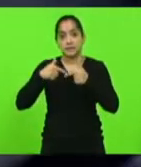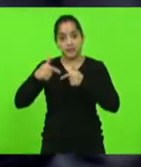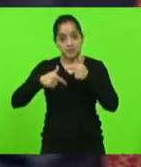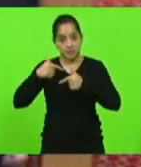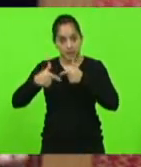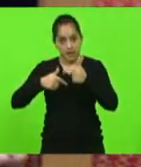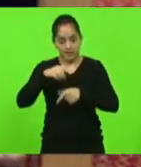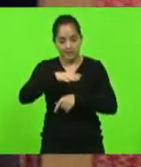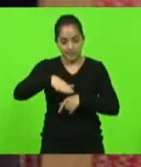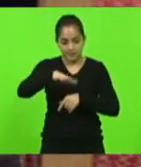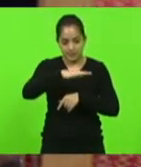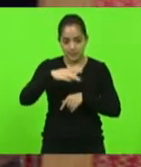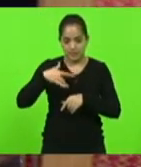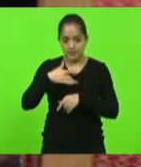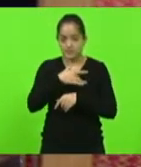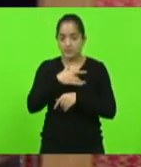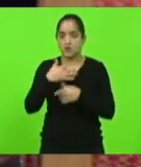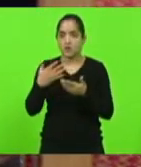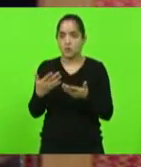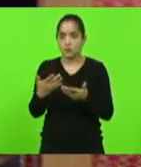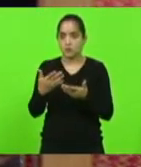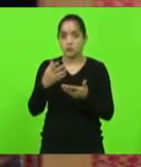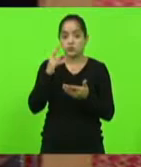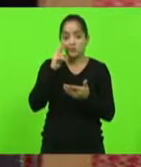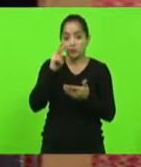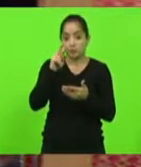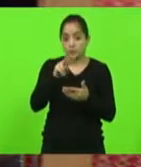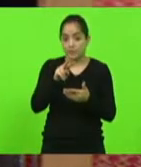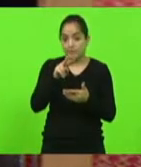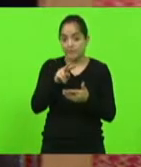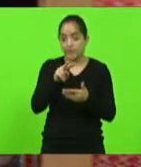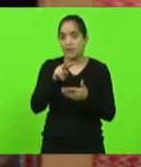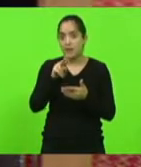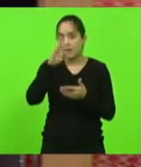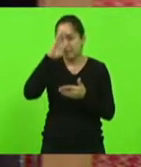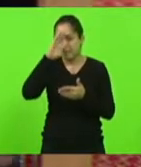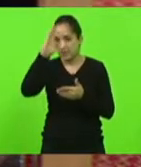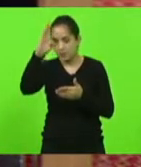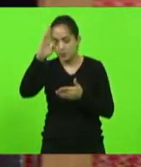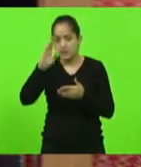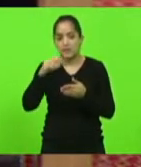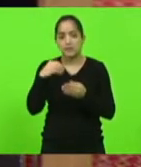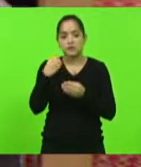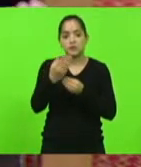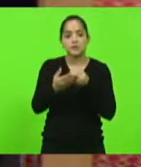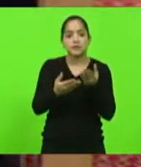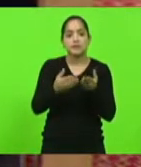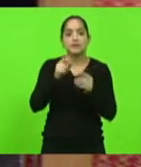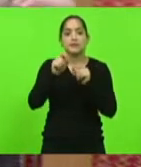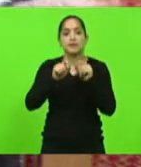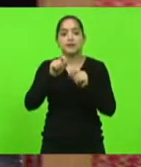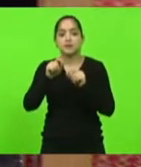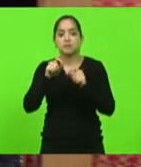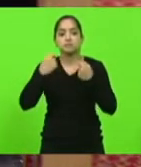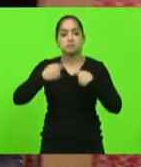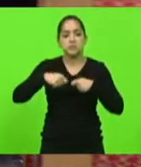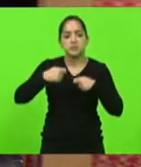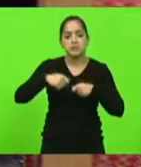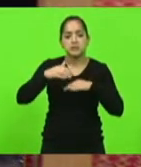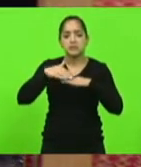área da saúde, já procura ver e dar prioridade às pessoas de acordo com a necessidade do